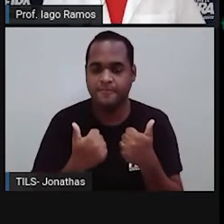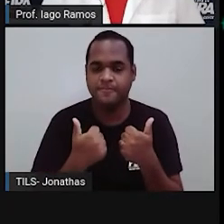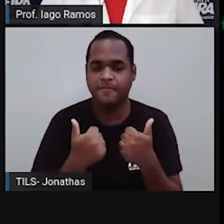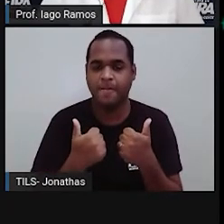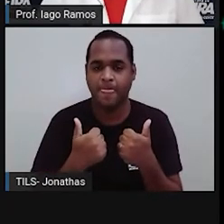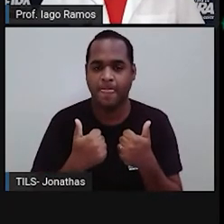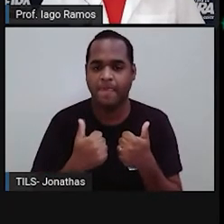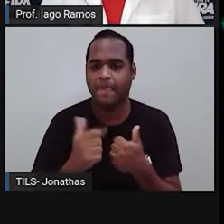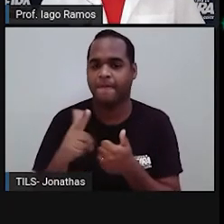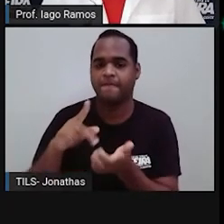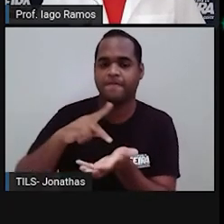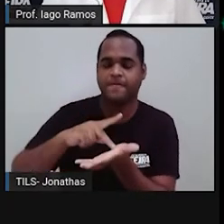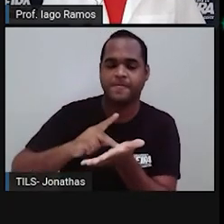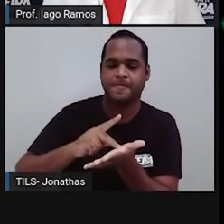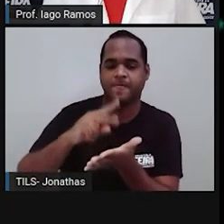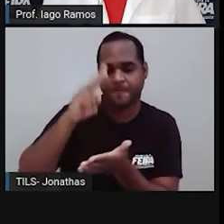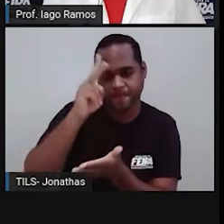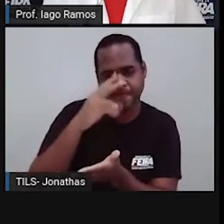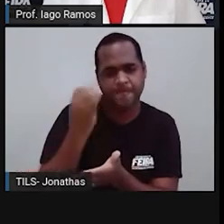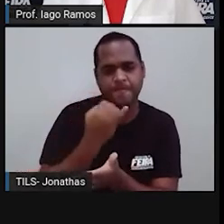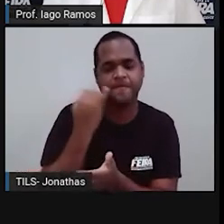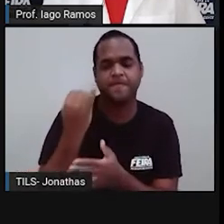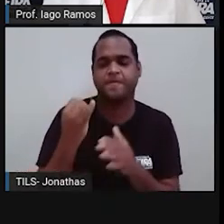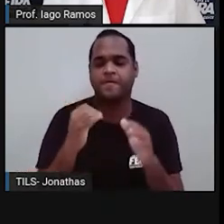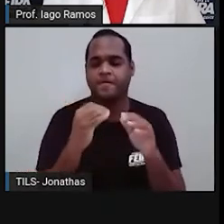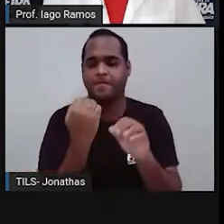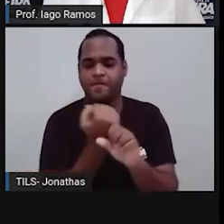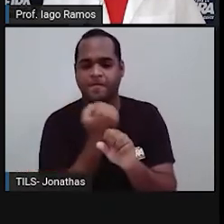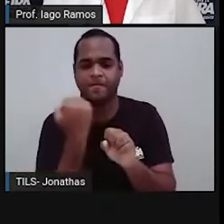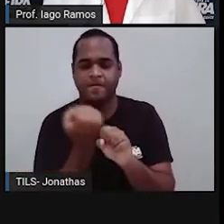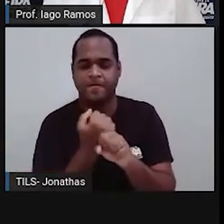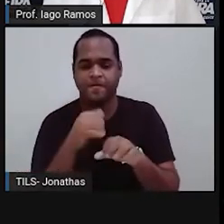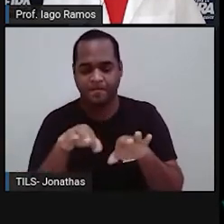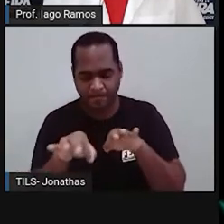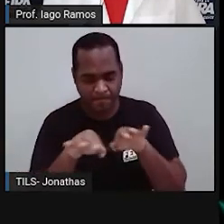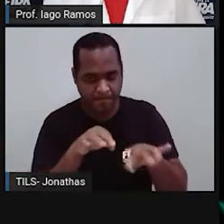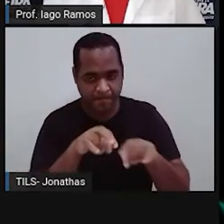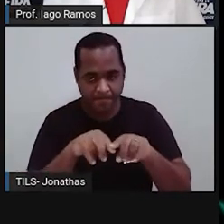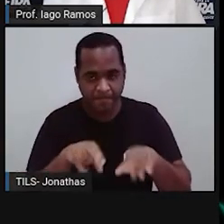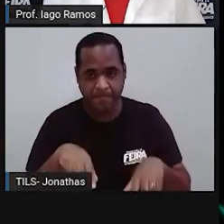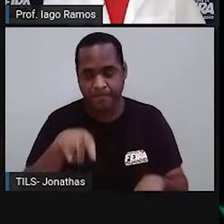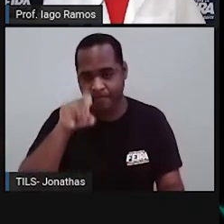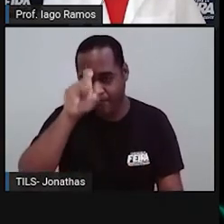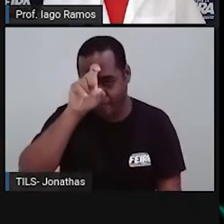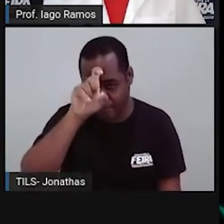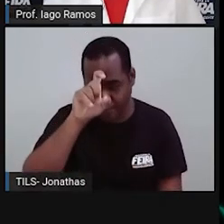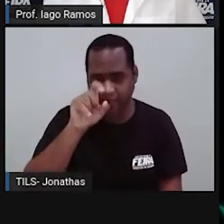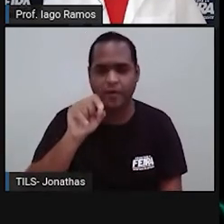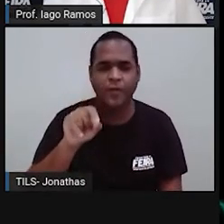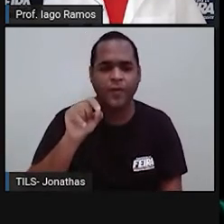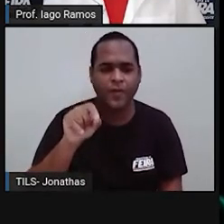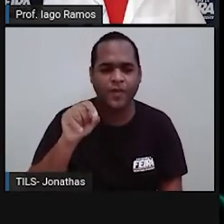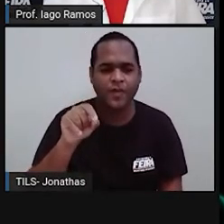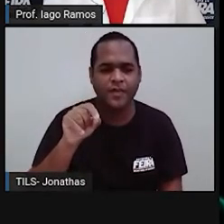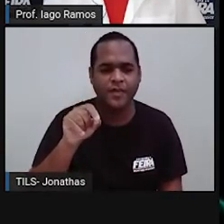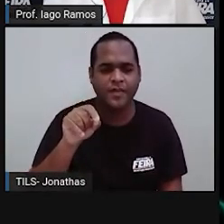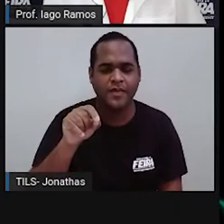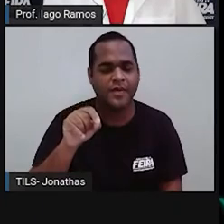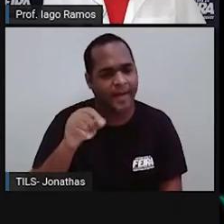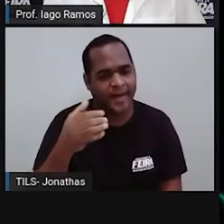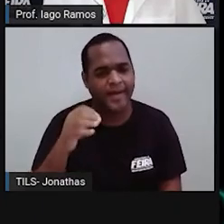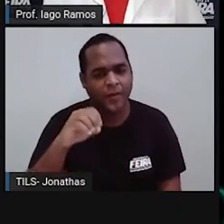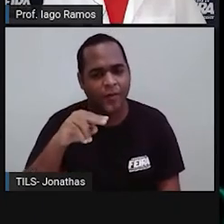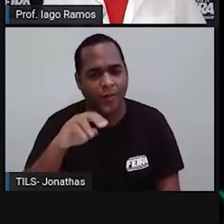Qual sólido geométrico lembra as famosas construções arquitetônicas do Egito? E aí? Cone.